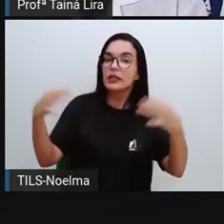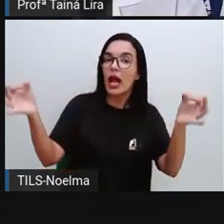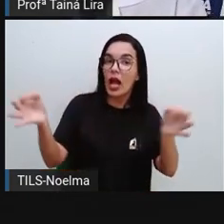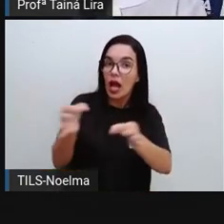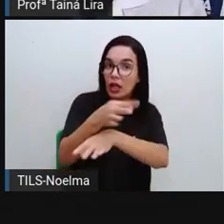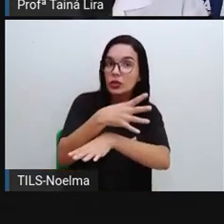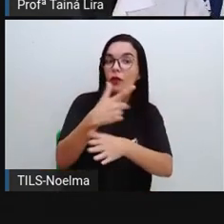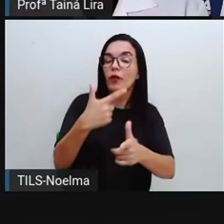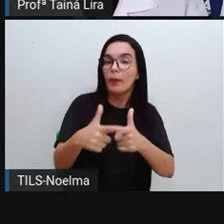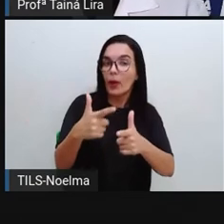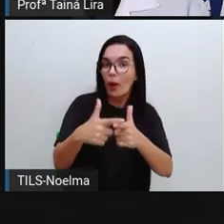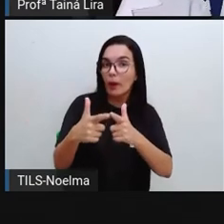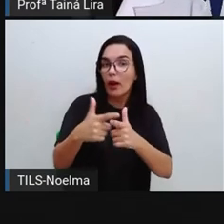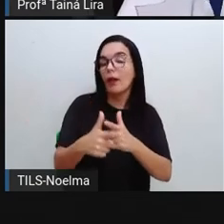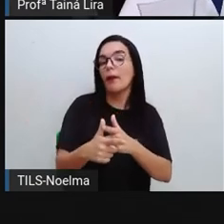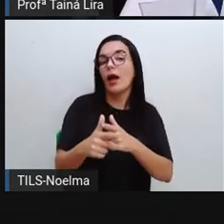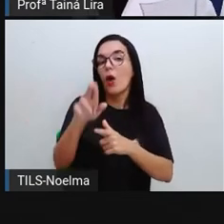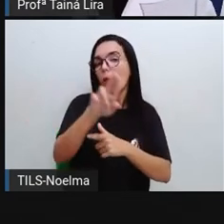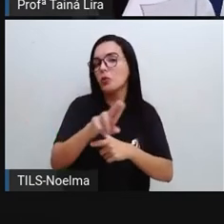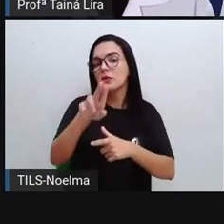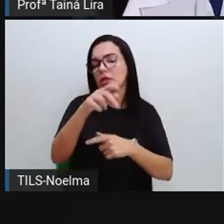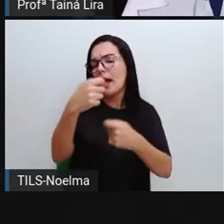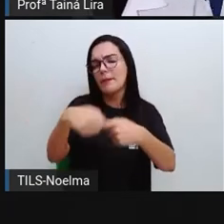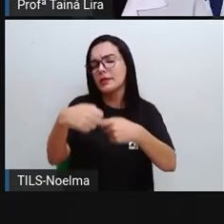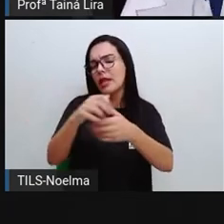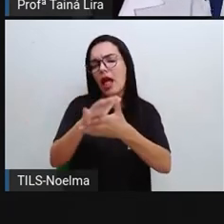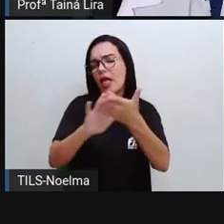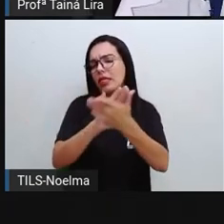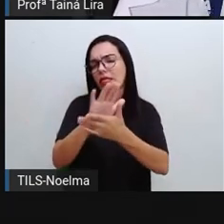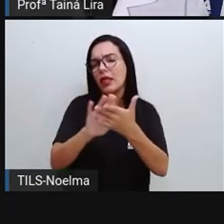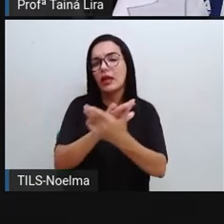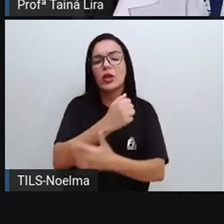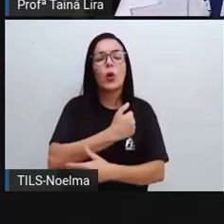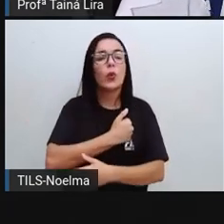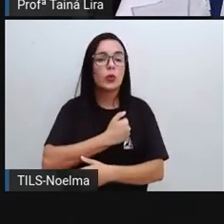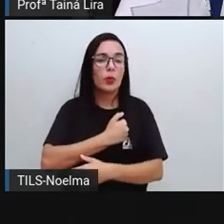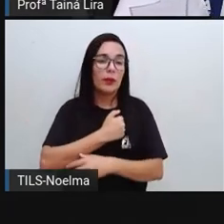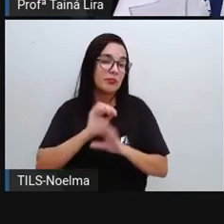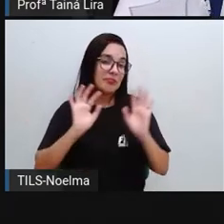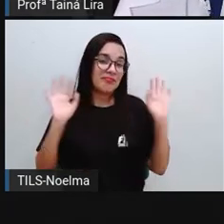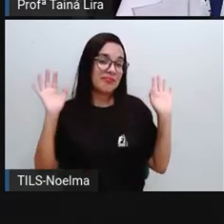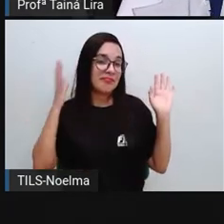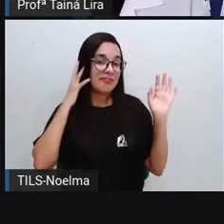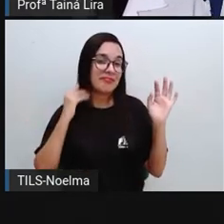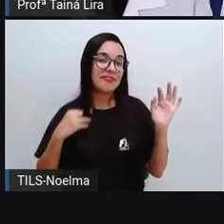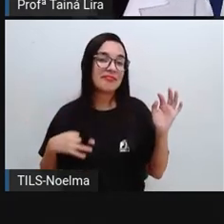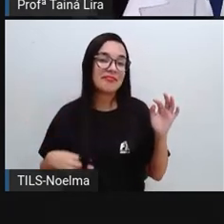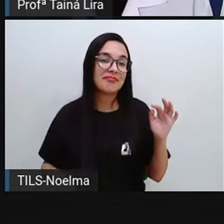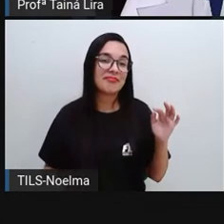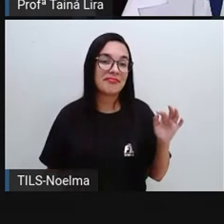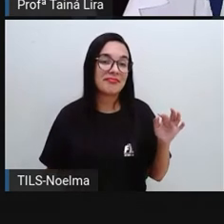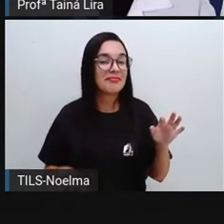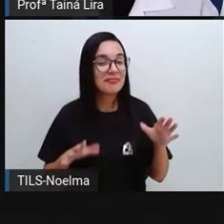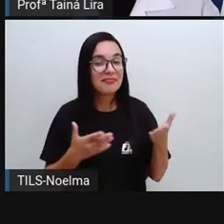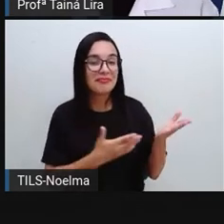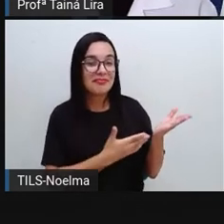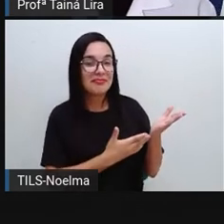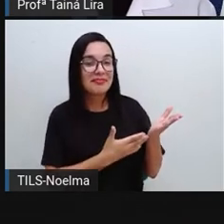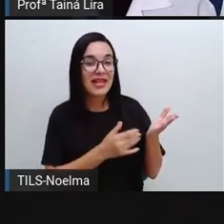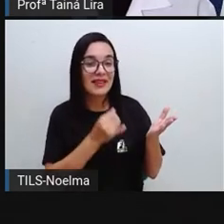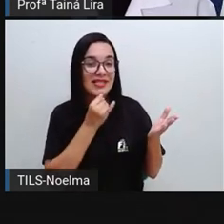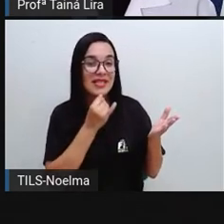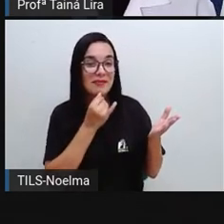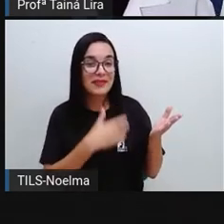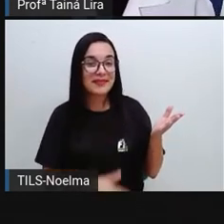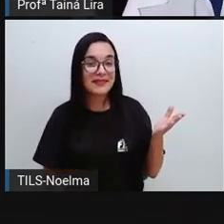mesmo uma situação problema e nem precisar, né? Depender aí dessa situação, nem precisar usar números. Essa é um